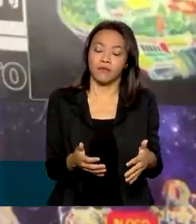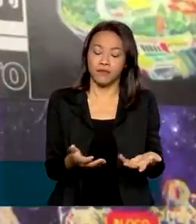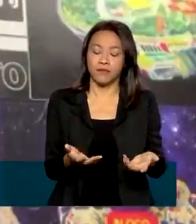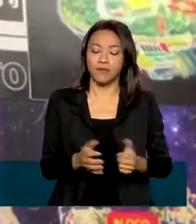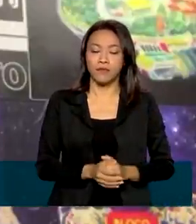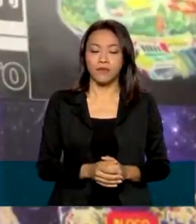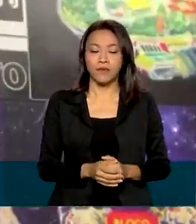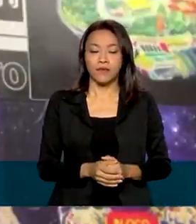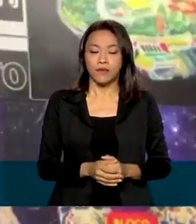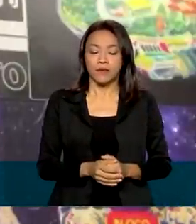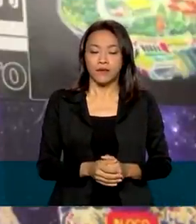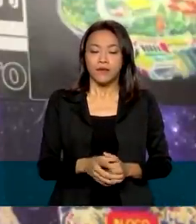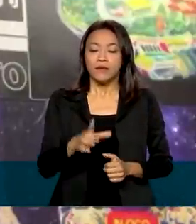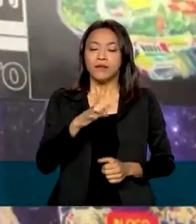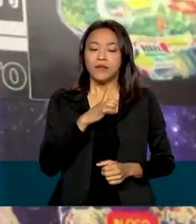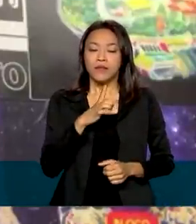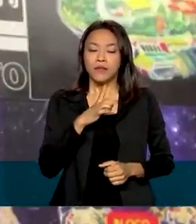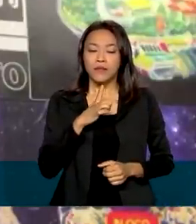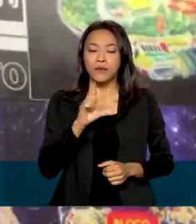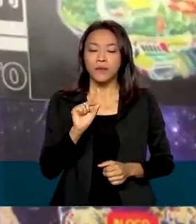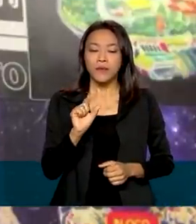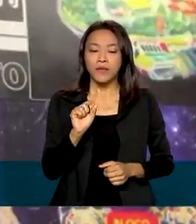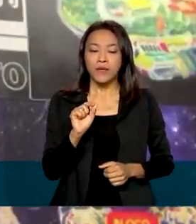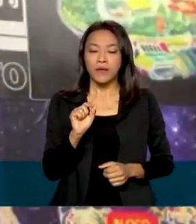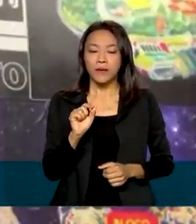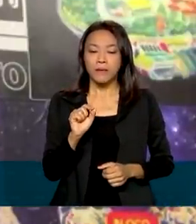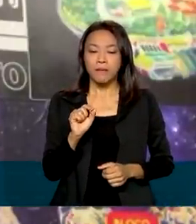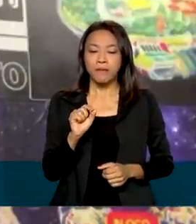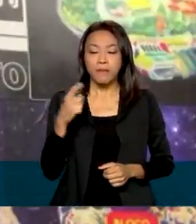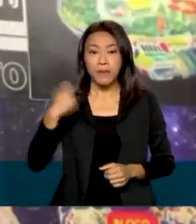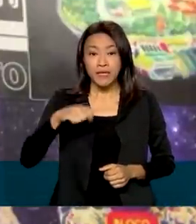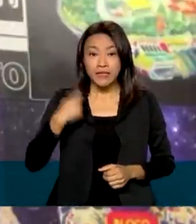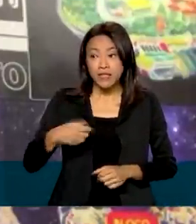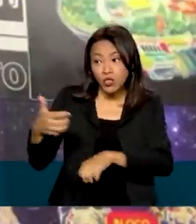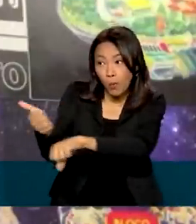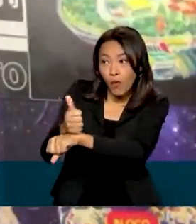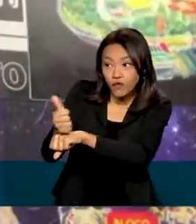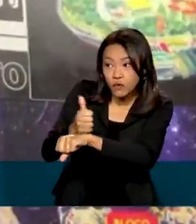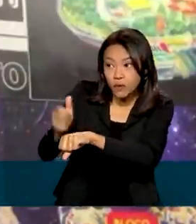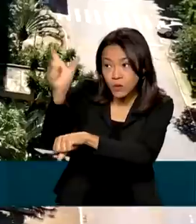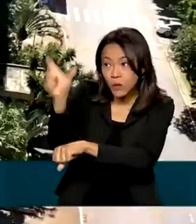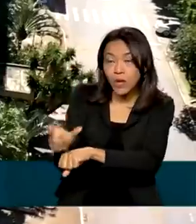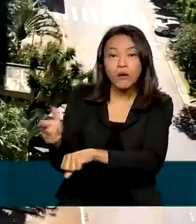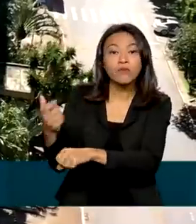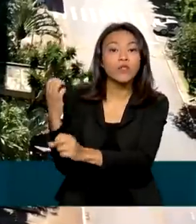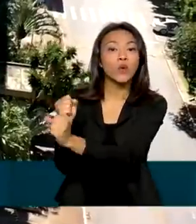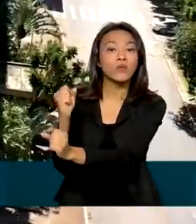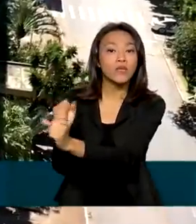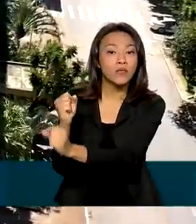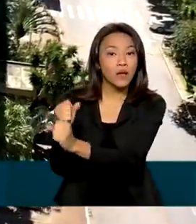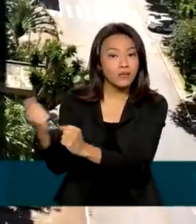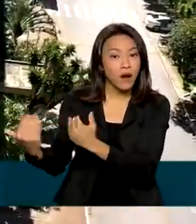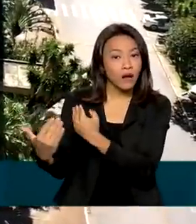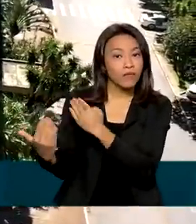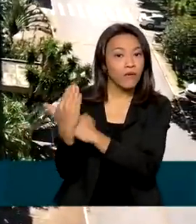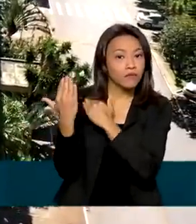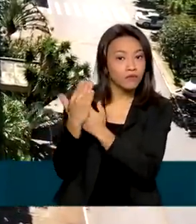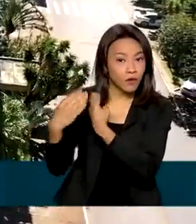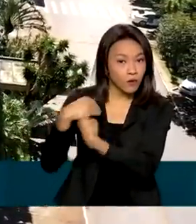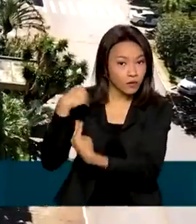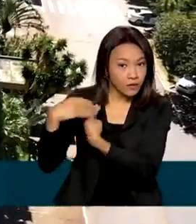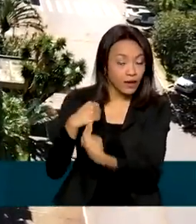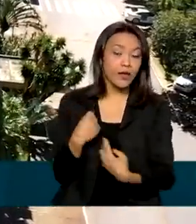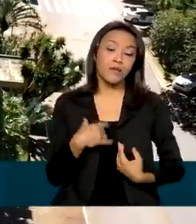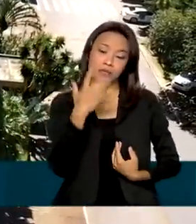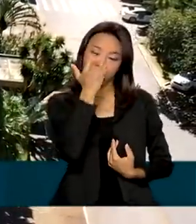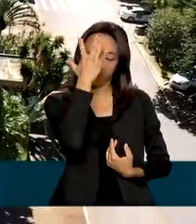passam a ter que contar com a figura de um profissional de contabilidade. E para facilitar a vida desses